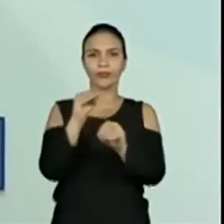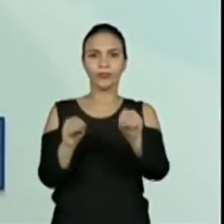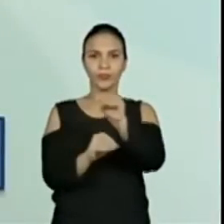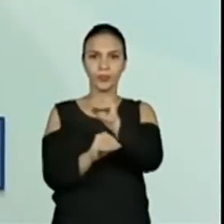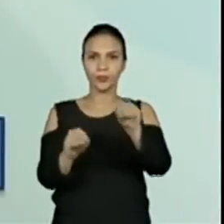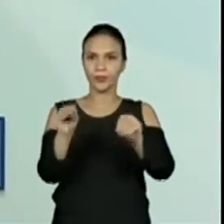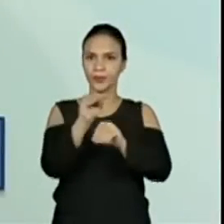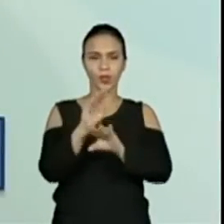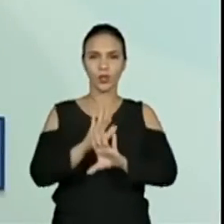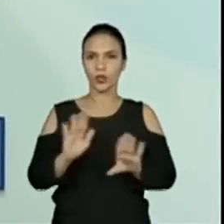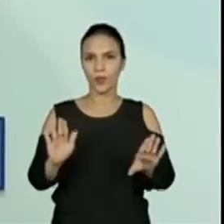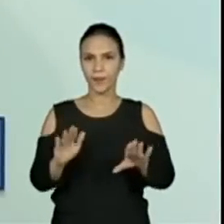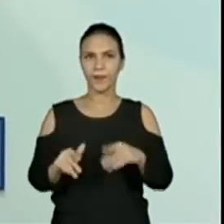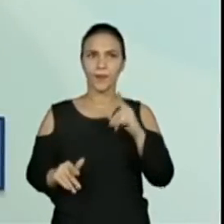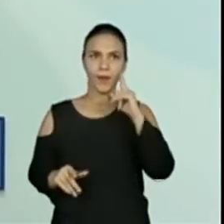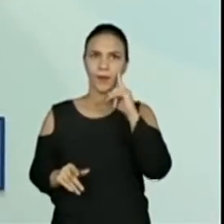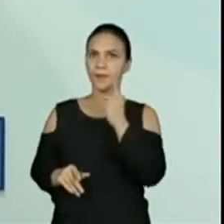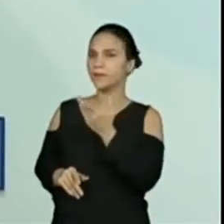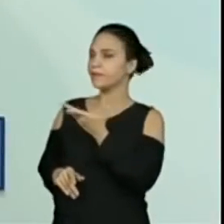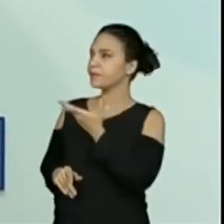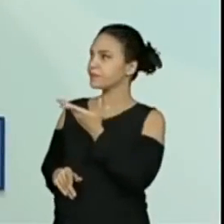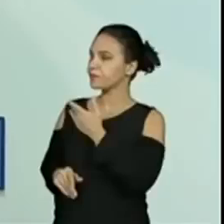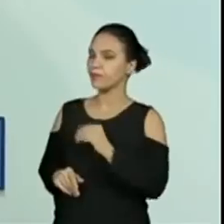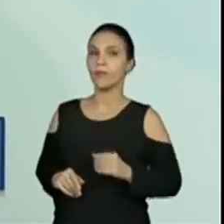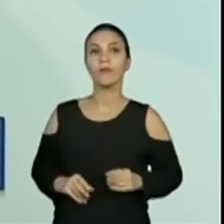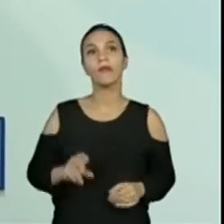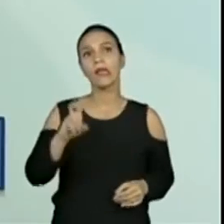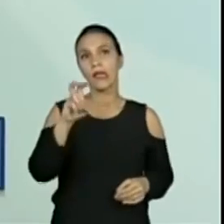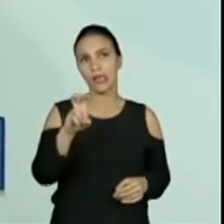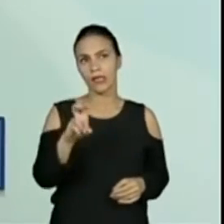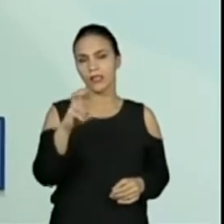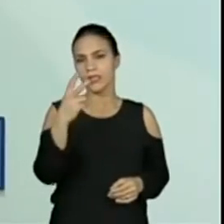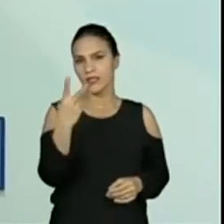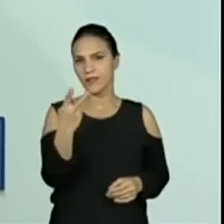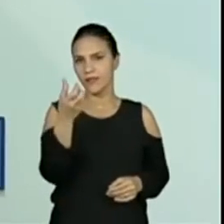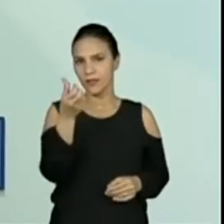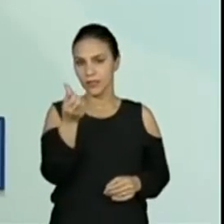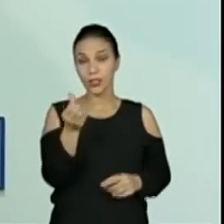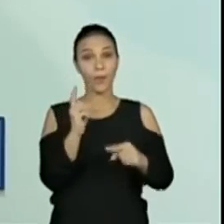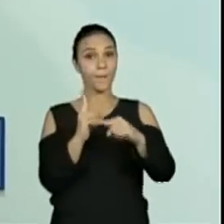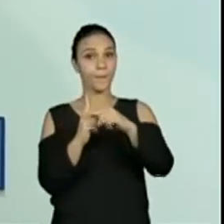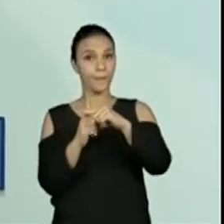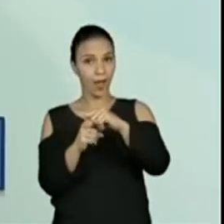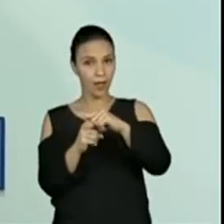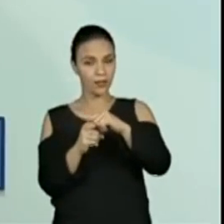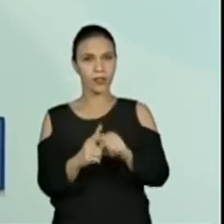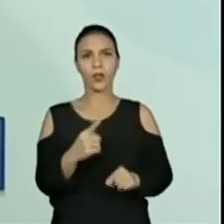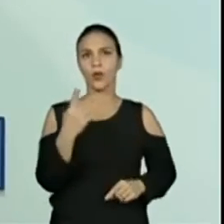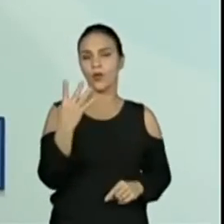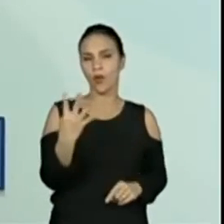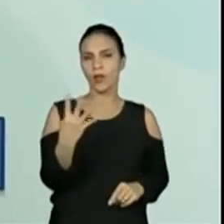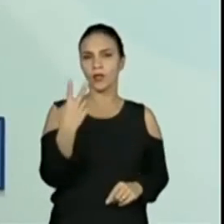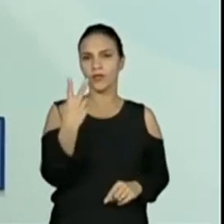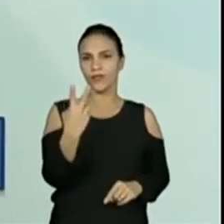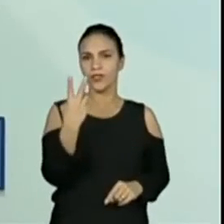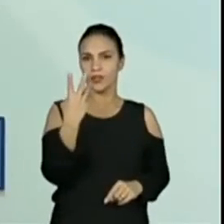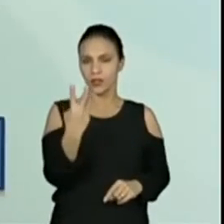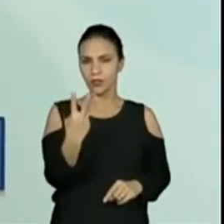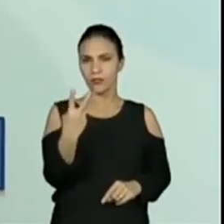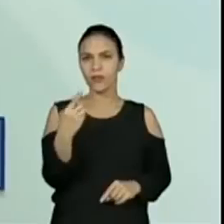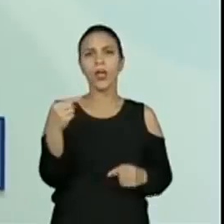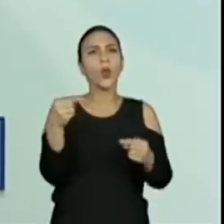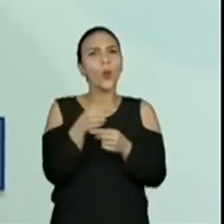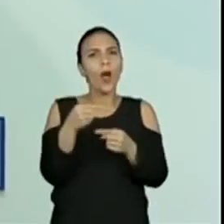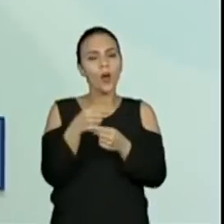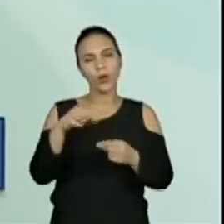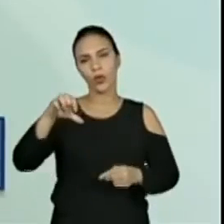posição, ok? Então, 526 mais 423 igual